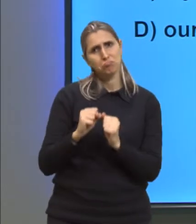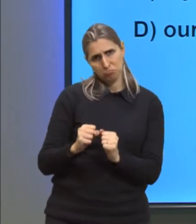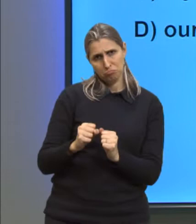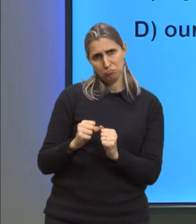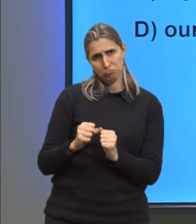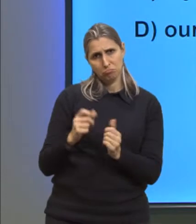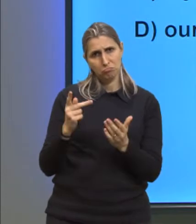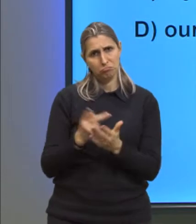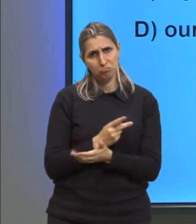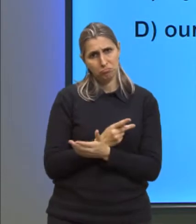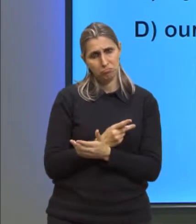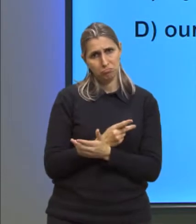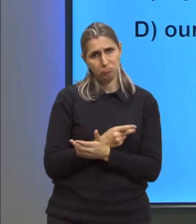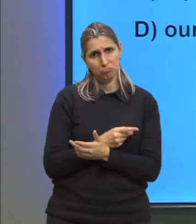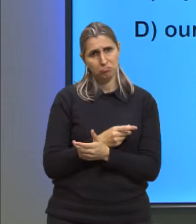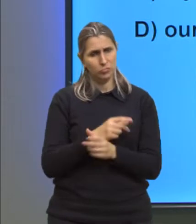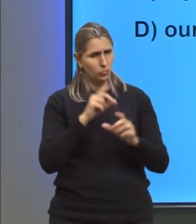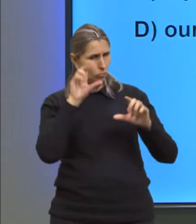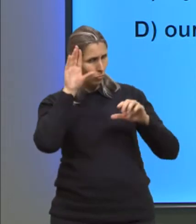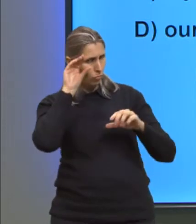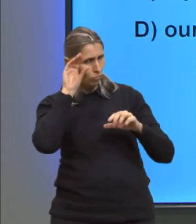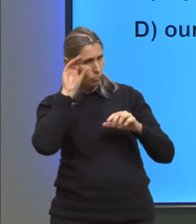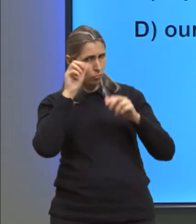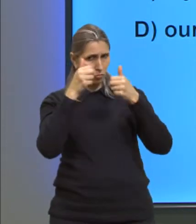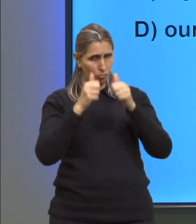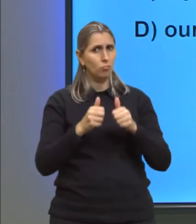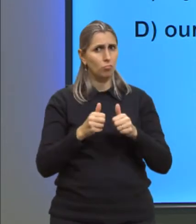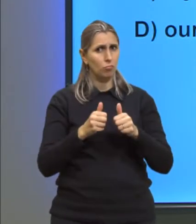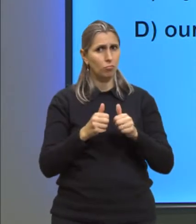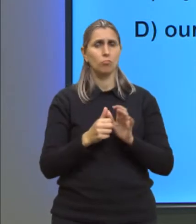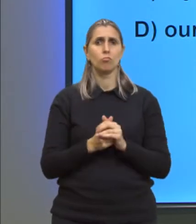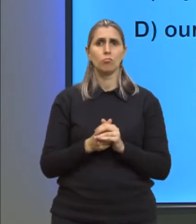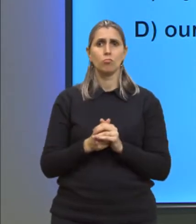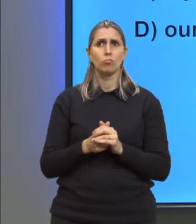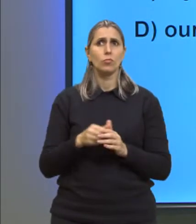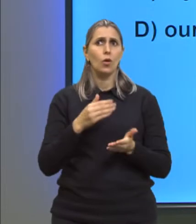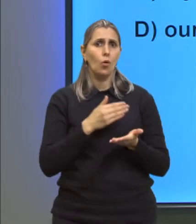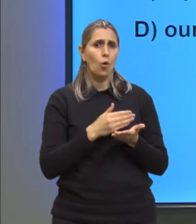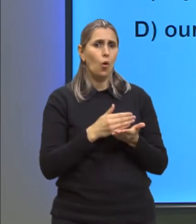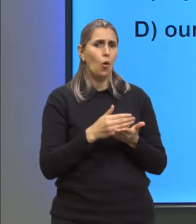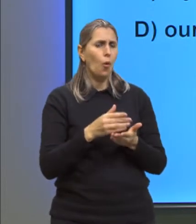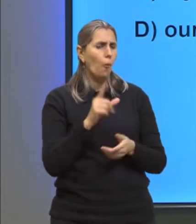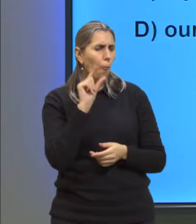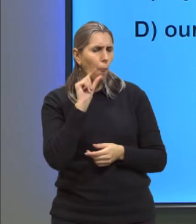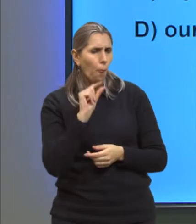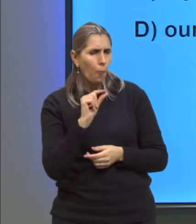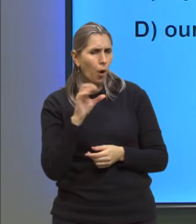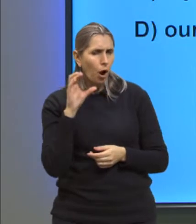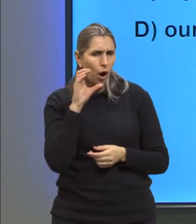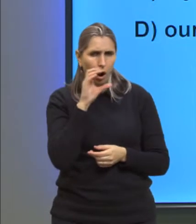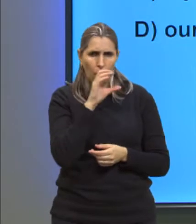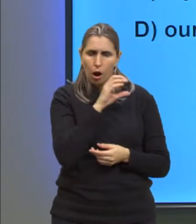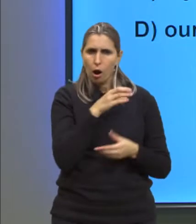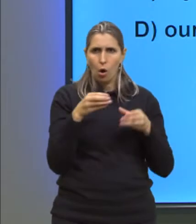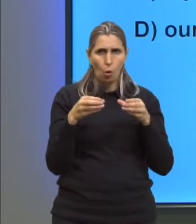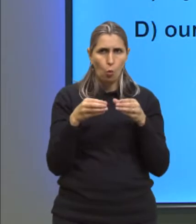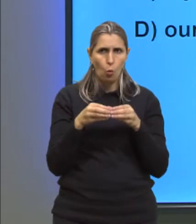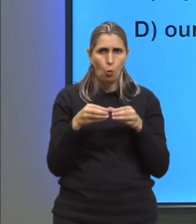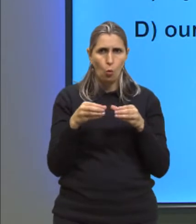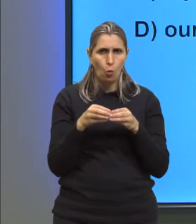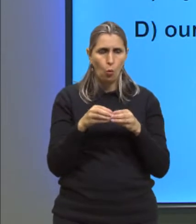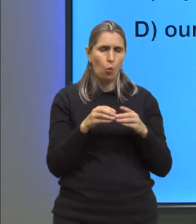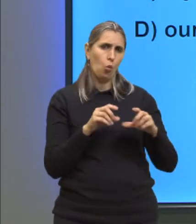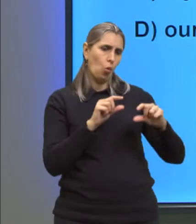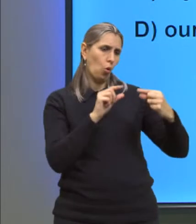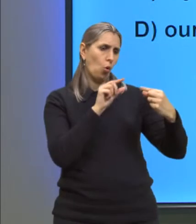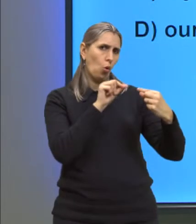ocorrência do fato observado na tirinha, a partir do menor aquecimento do conjunto, o